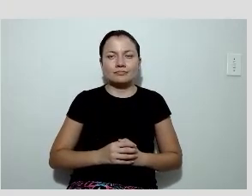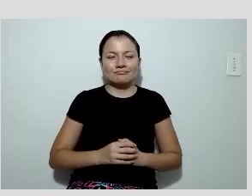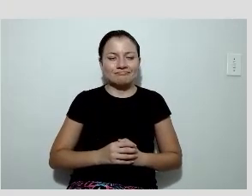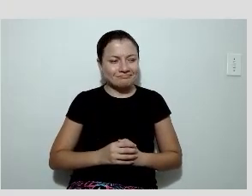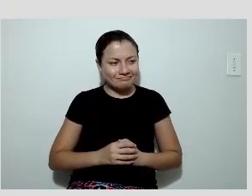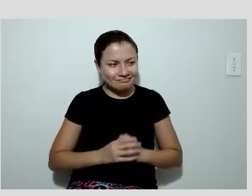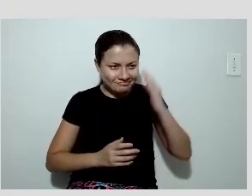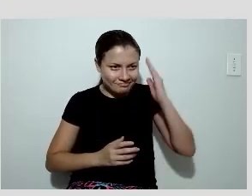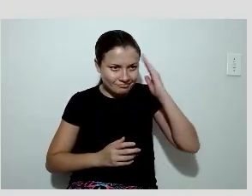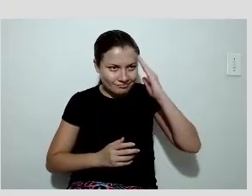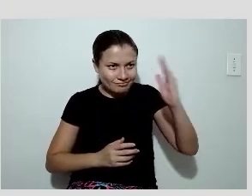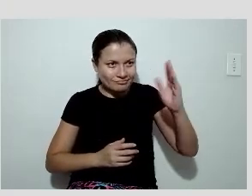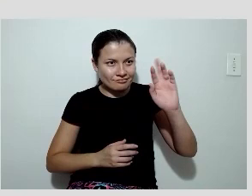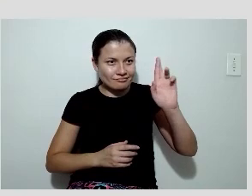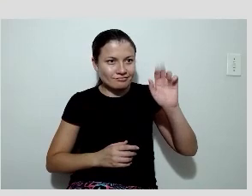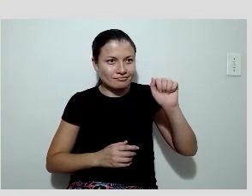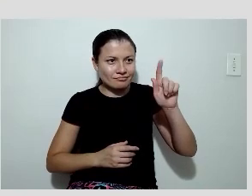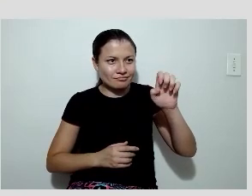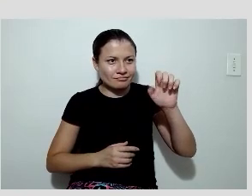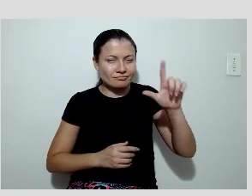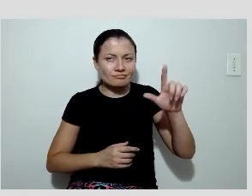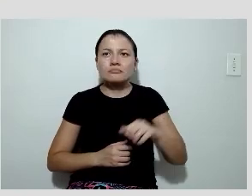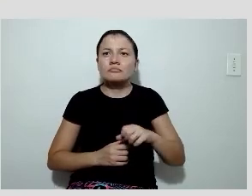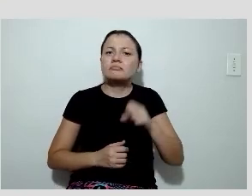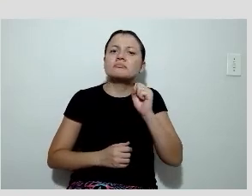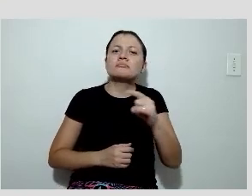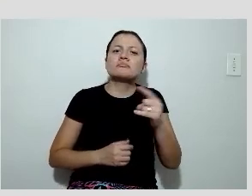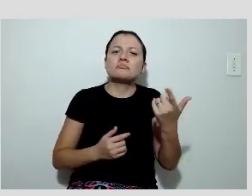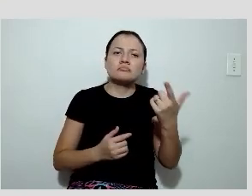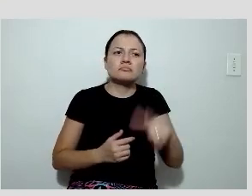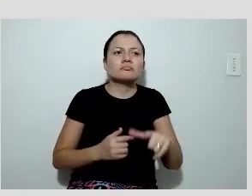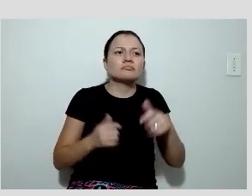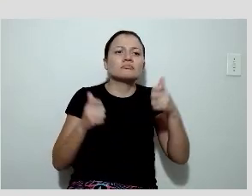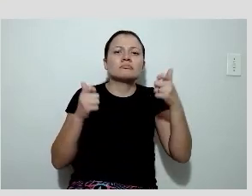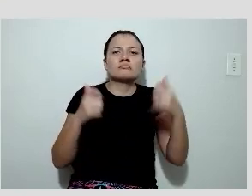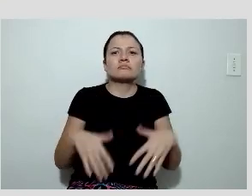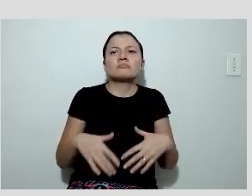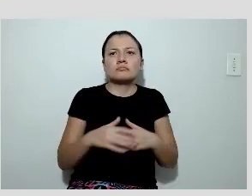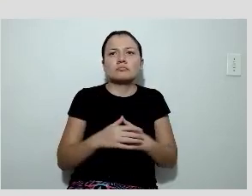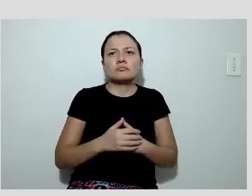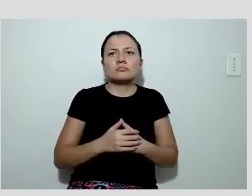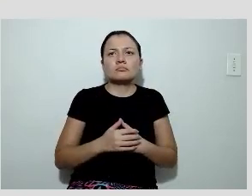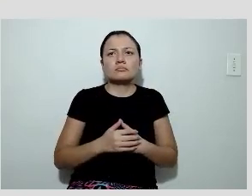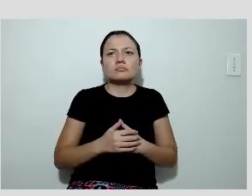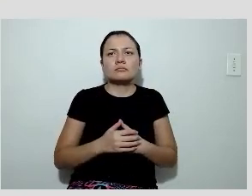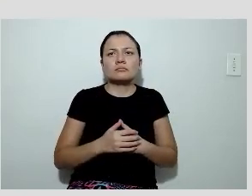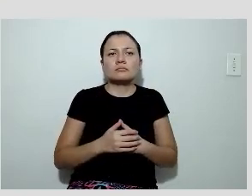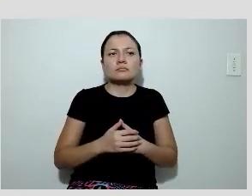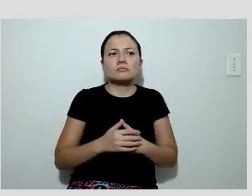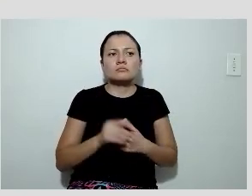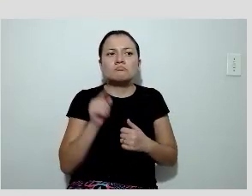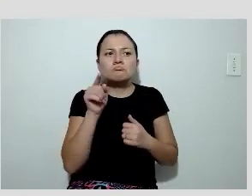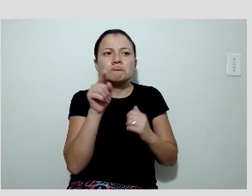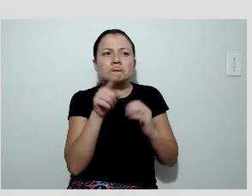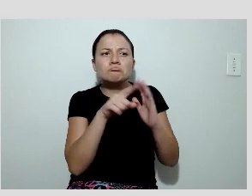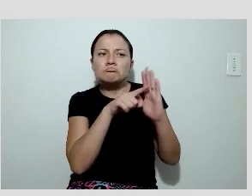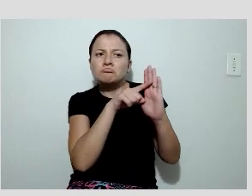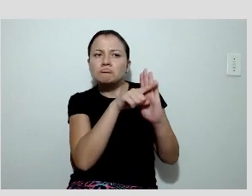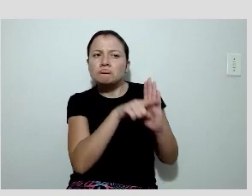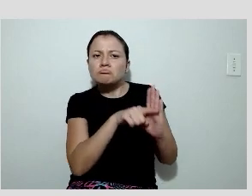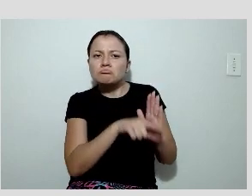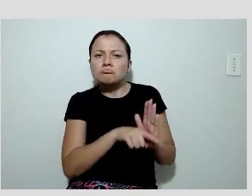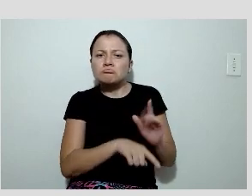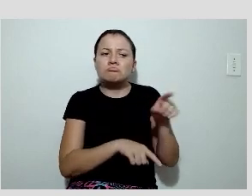Obrigada, Angel. Se você pudesse comentar mais um pouquinho, se você faria algum exame desse paciente, qual seria o seu segmento para ele?